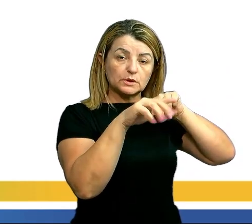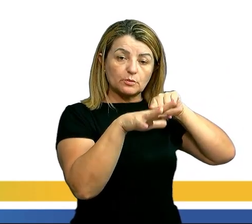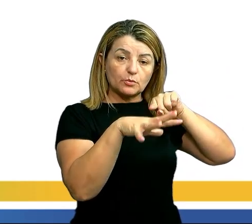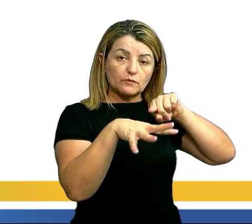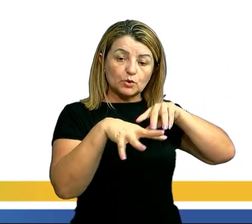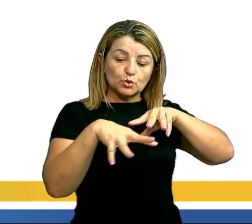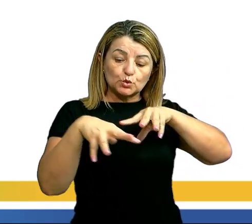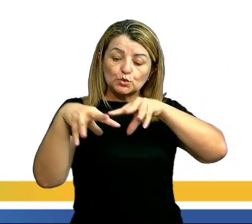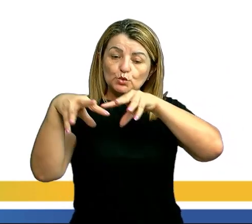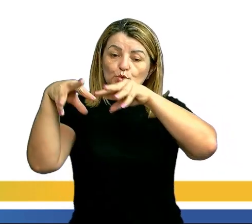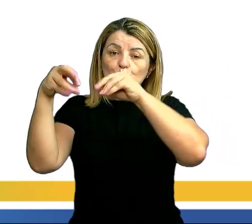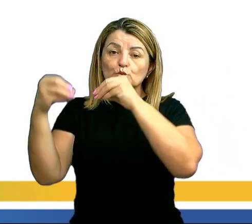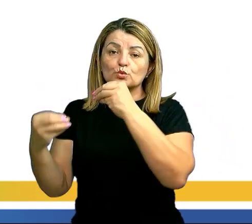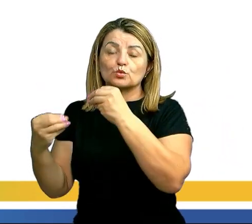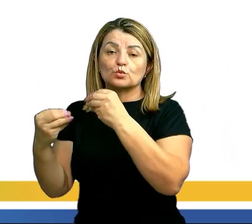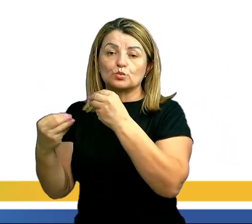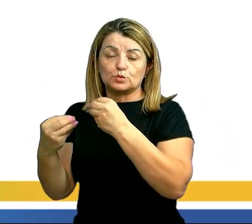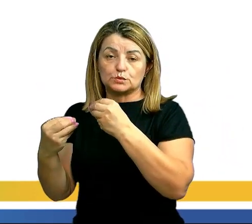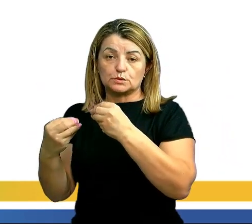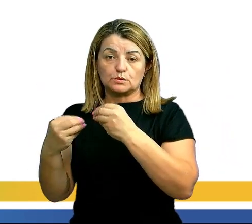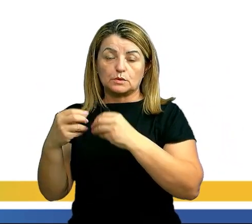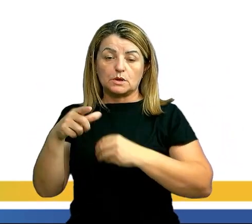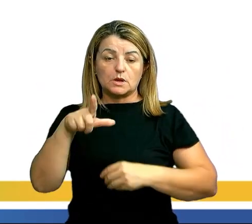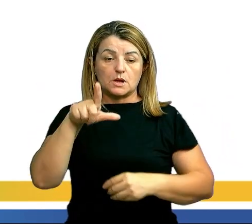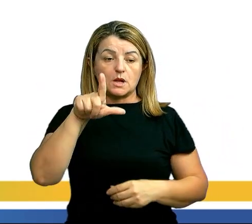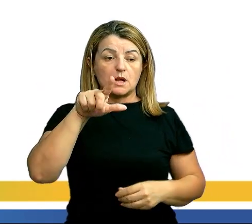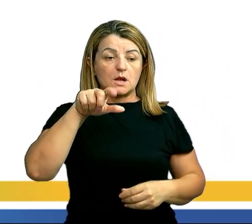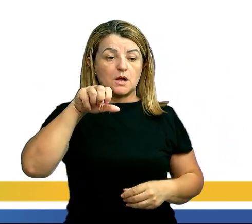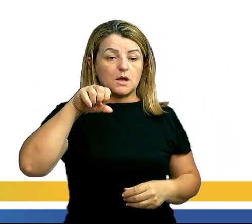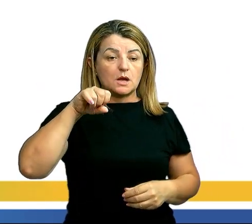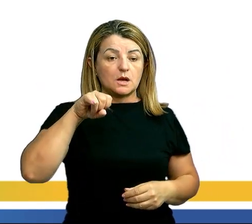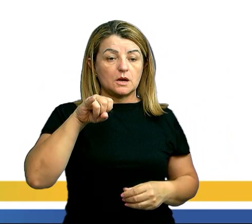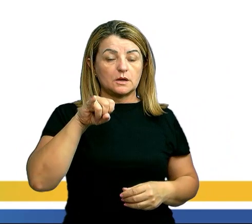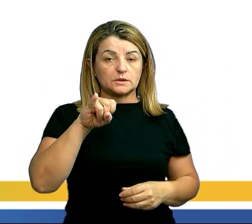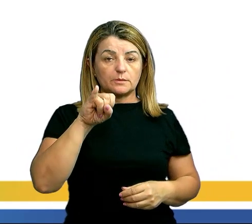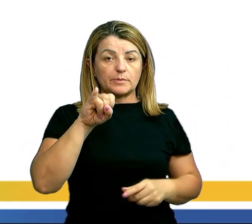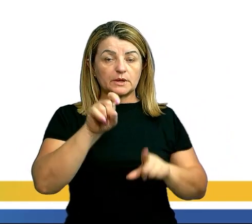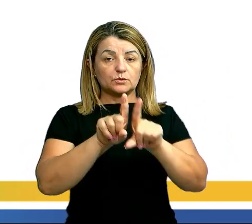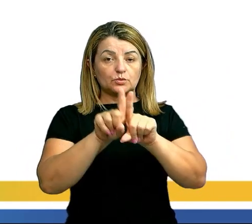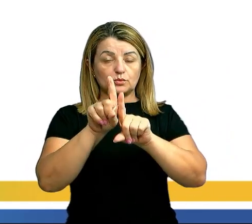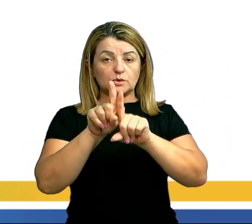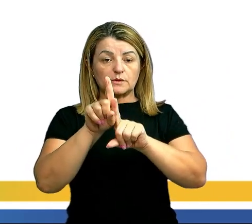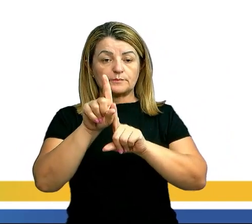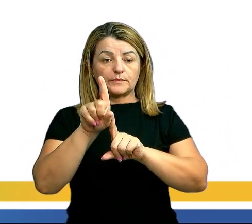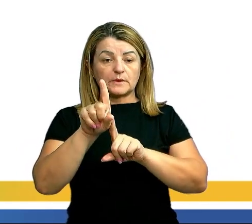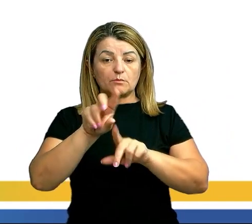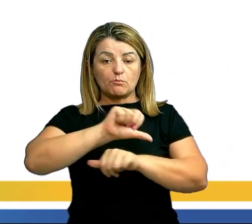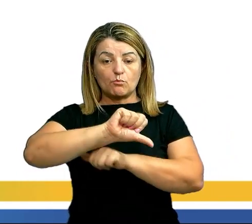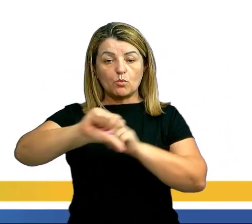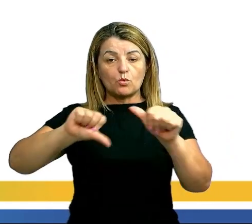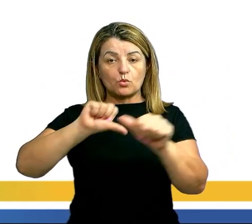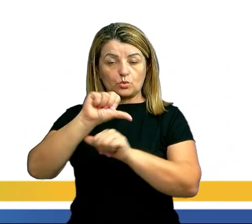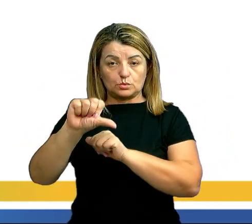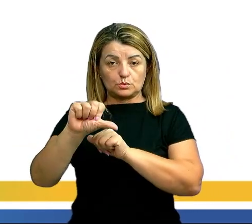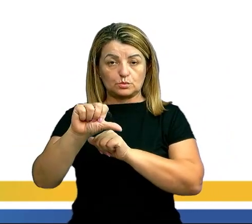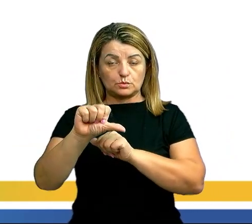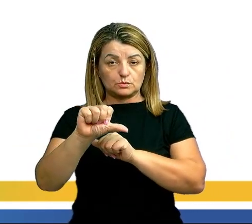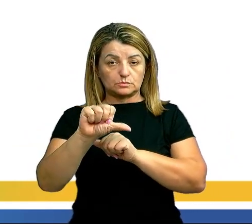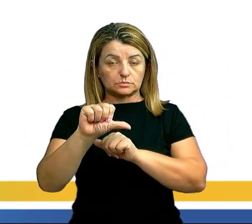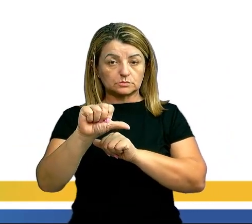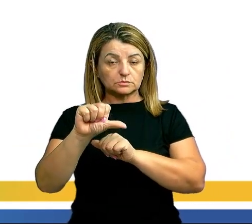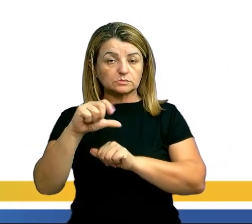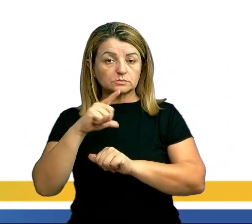condensação ou liquefação. Quando sai do líquido para o sólido, por exemplo, se você coloca algo